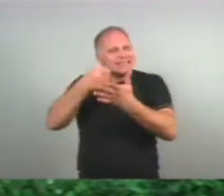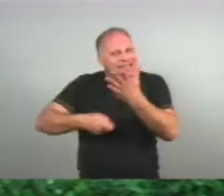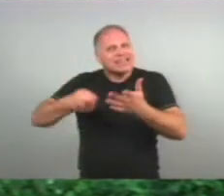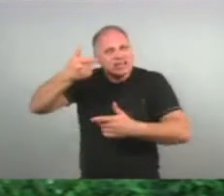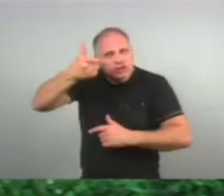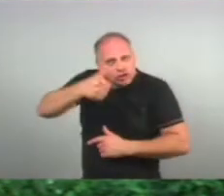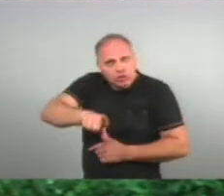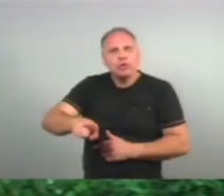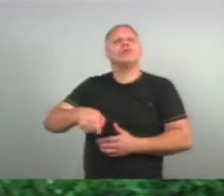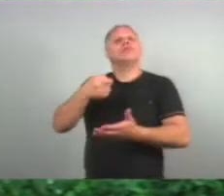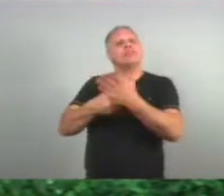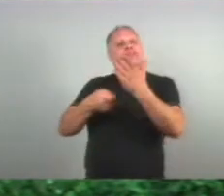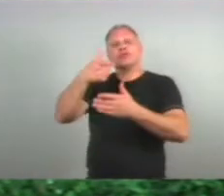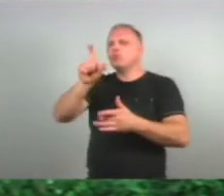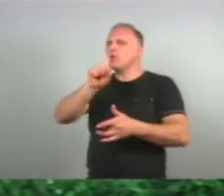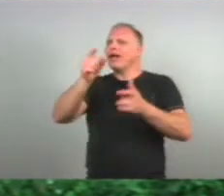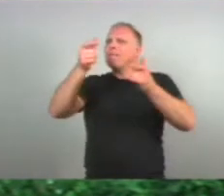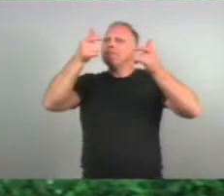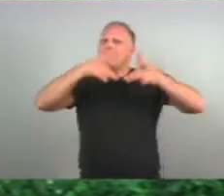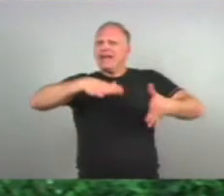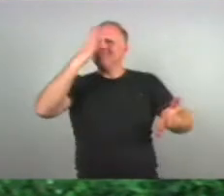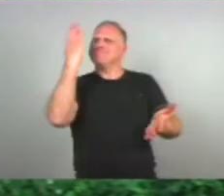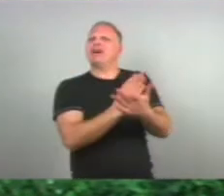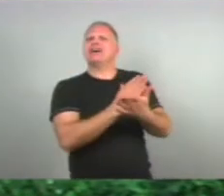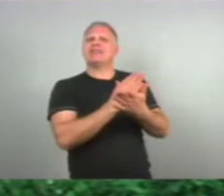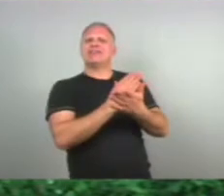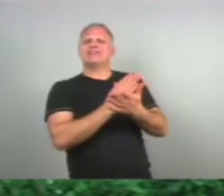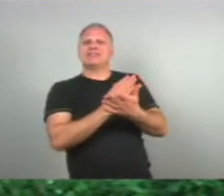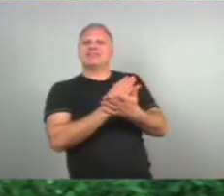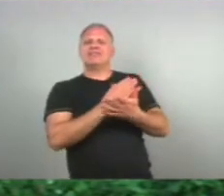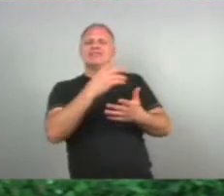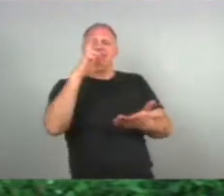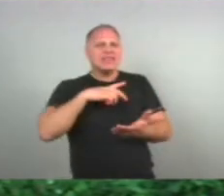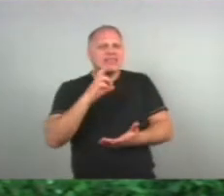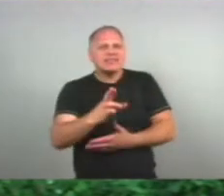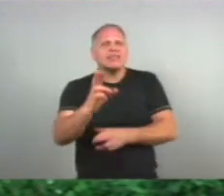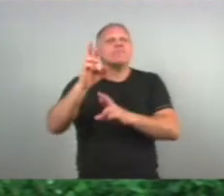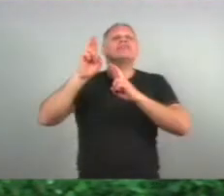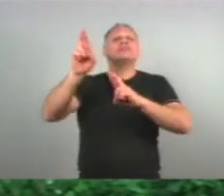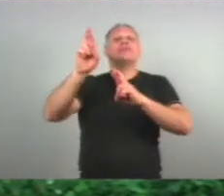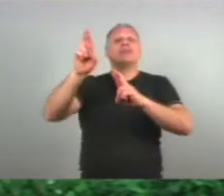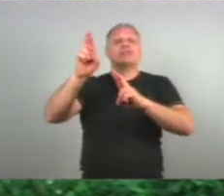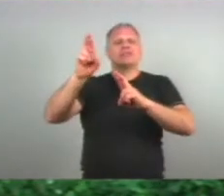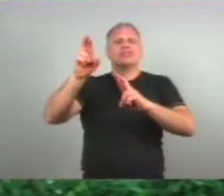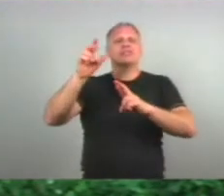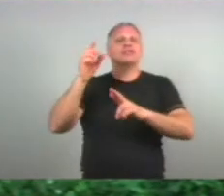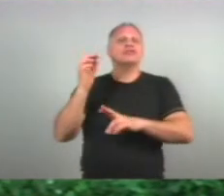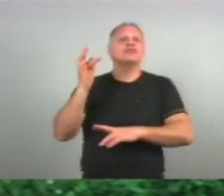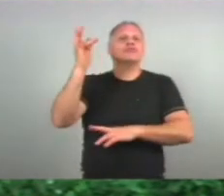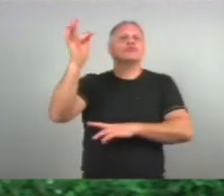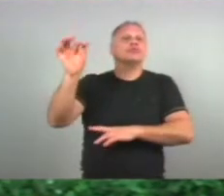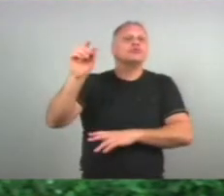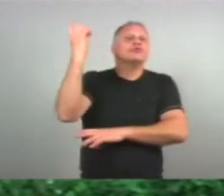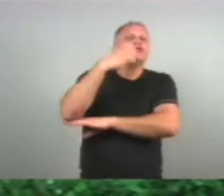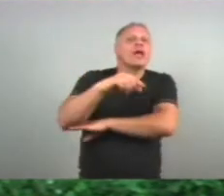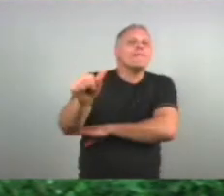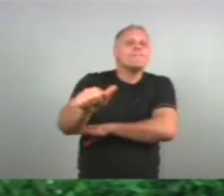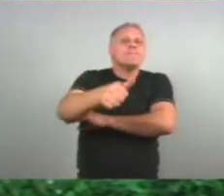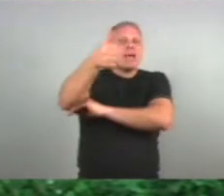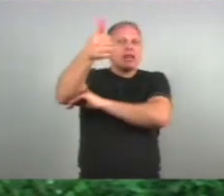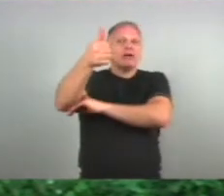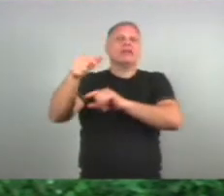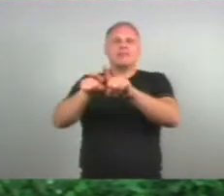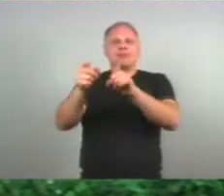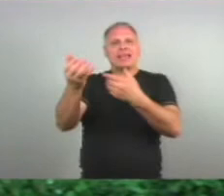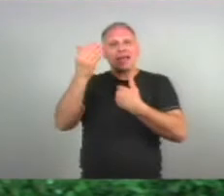novo Que ela nunca Deixe de sonhar E que tem esperança Que venham dias melhores Né? E eu também